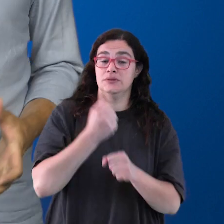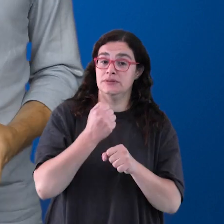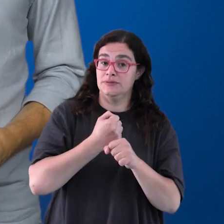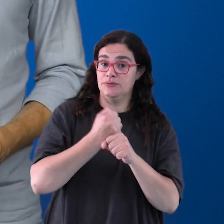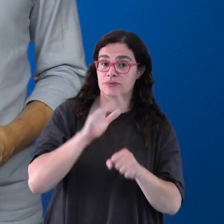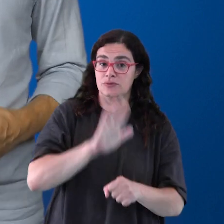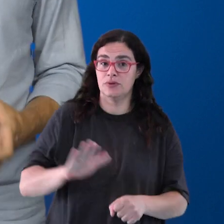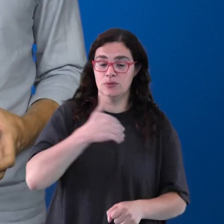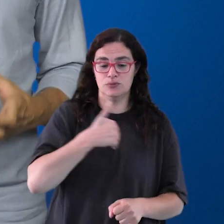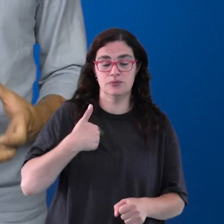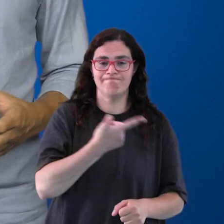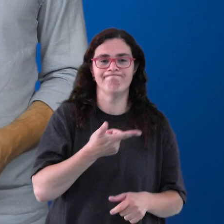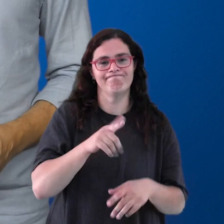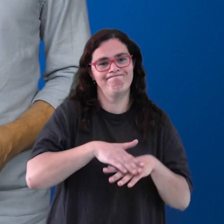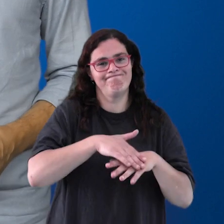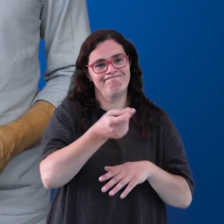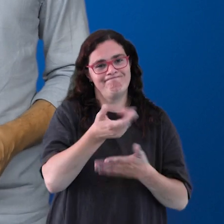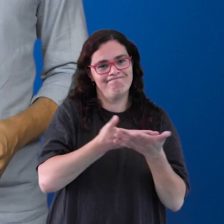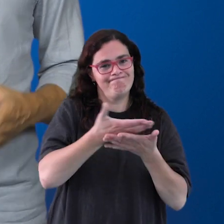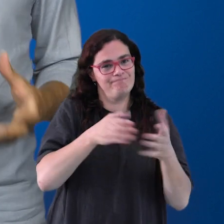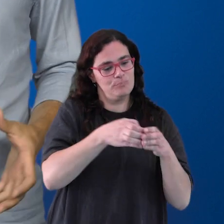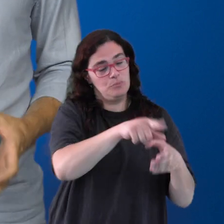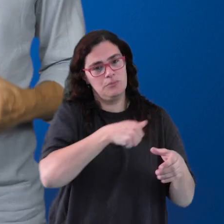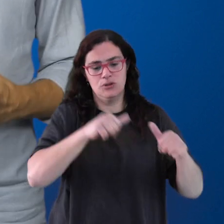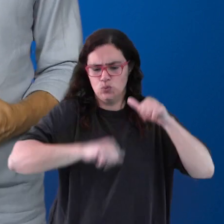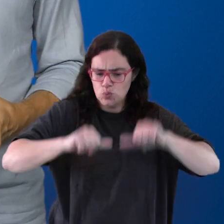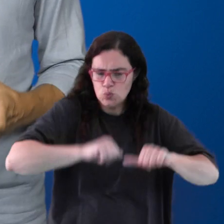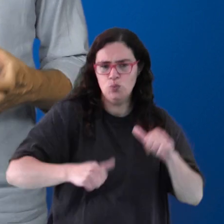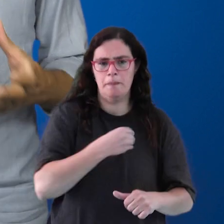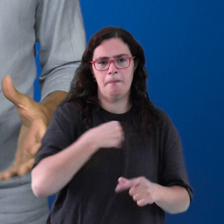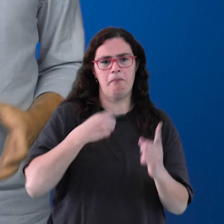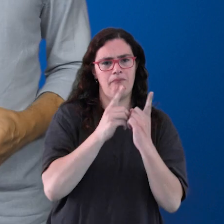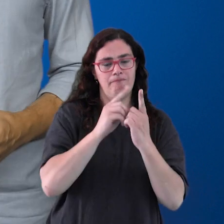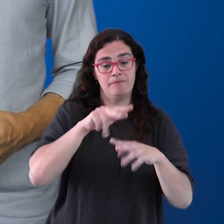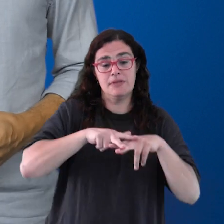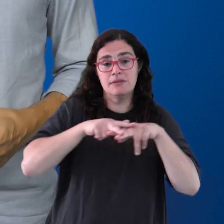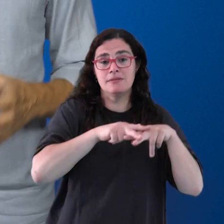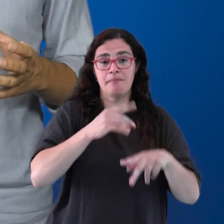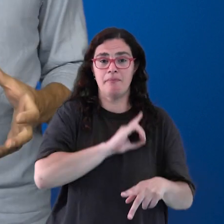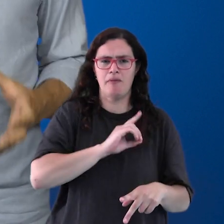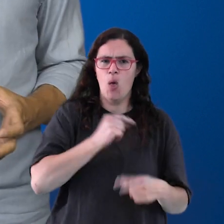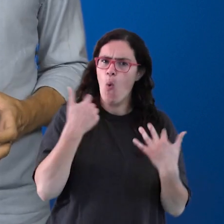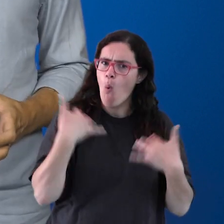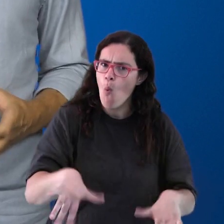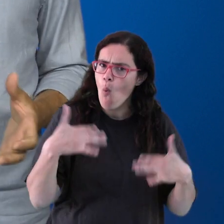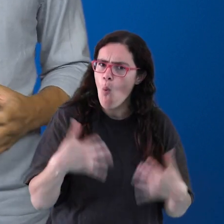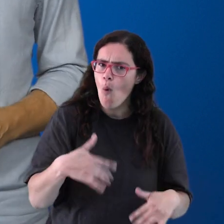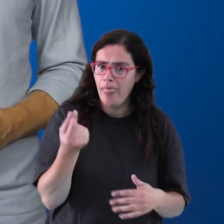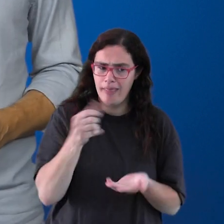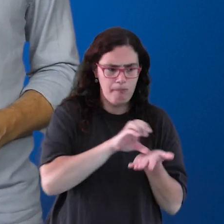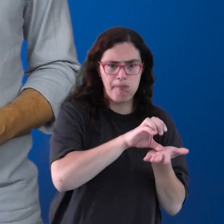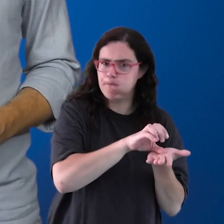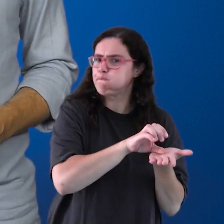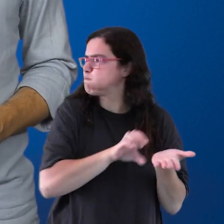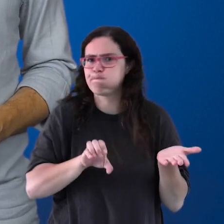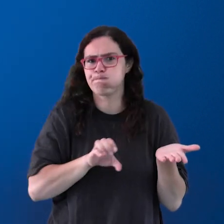O Serviço Nacional de Saúde está refém dos grupos económicos. Cirurgias, consultas, exames no privado, saem muito caro e desviam o